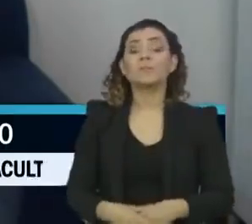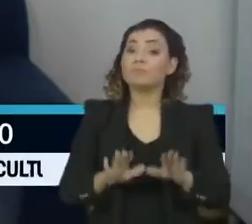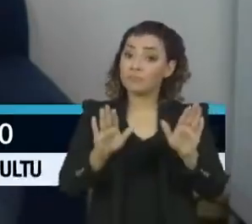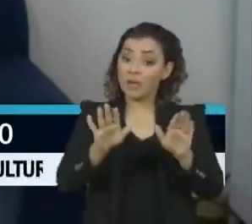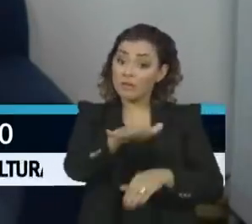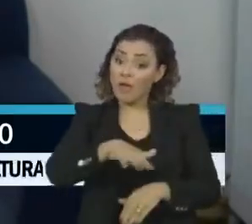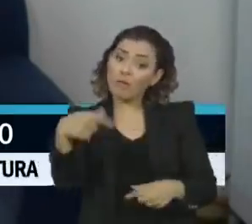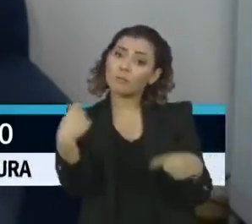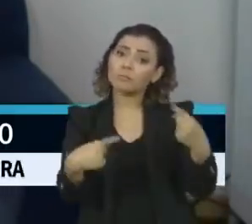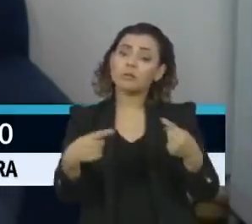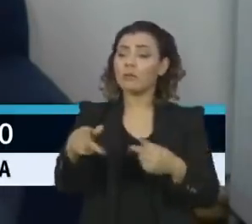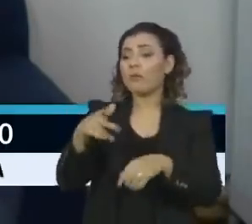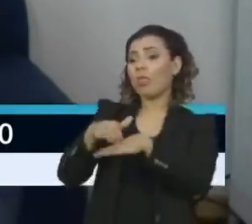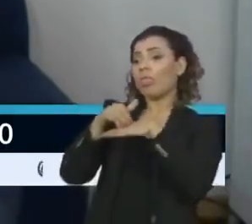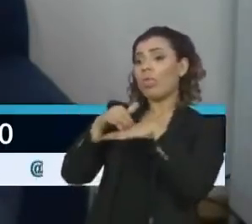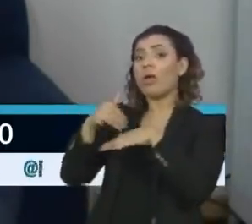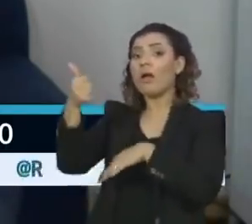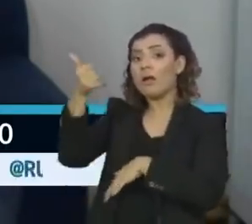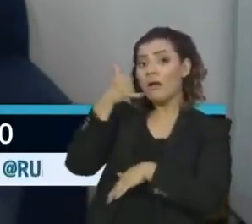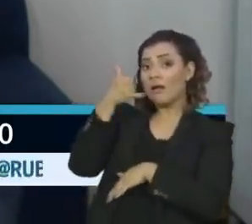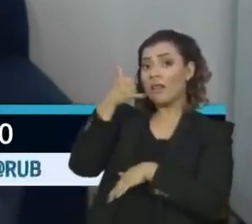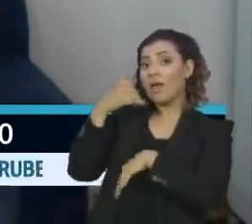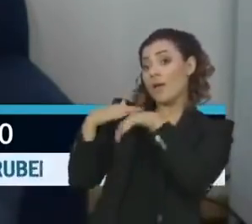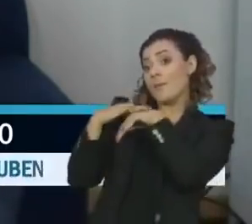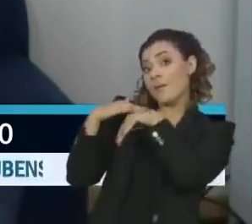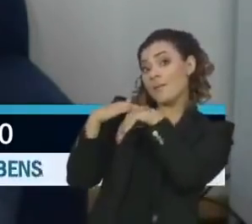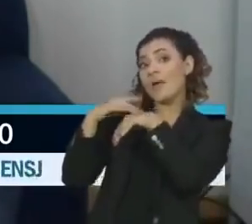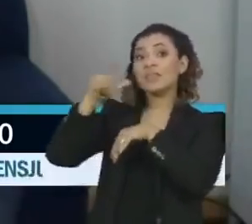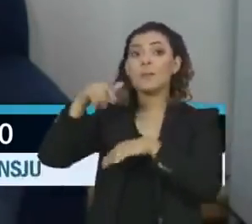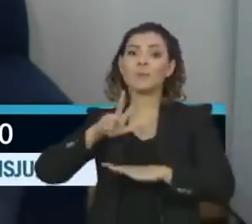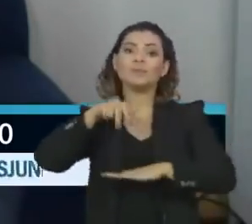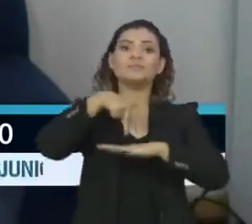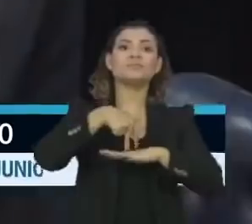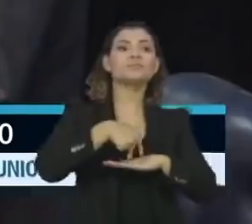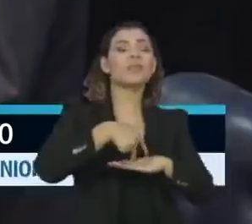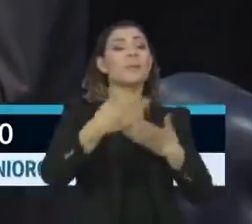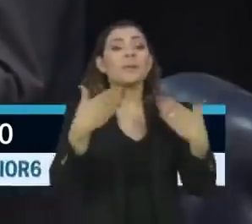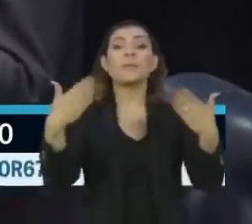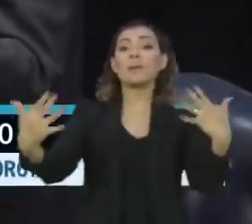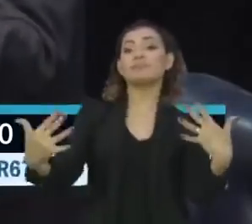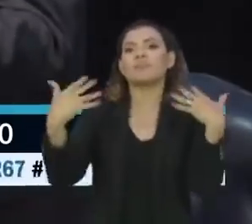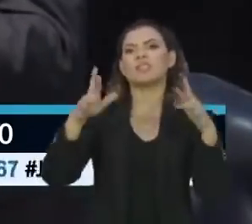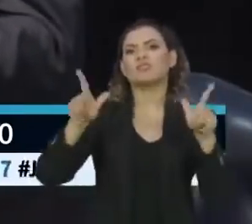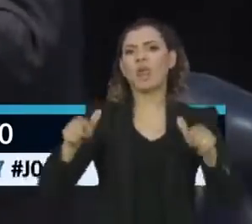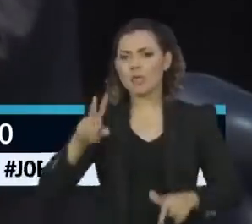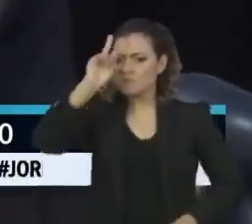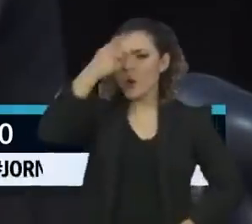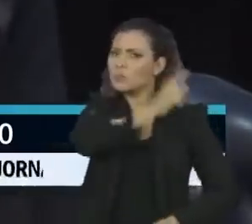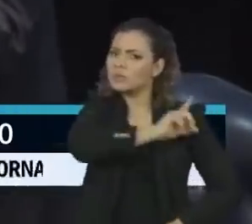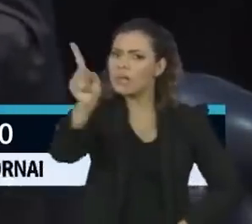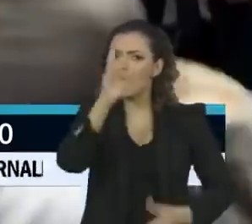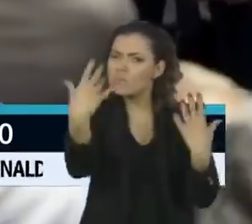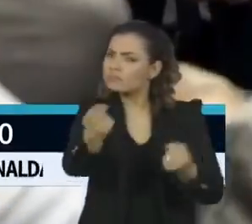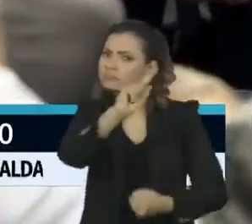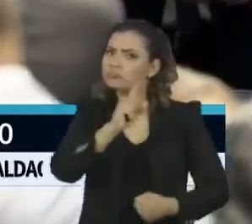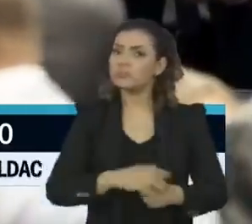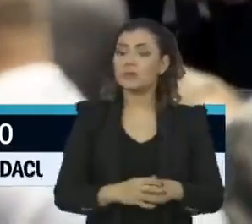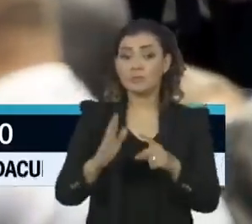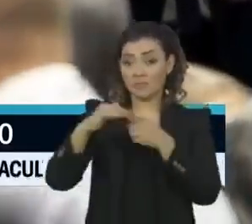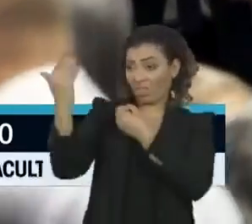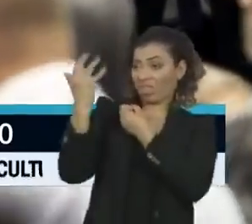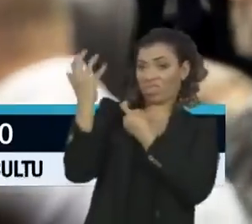sujeito fala com você uma coisa no telefone, depois vai na tribuna e fala diferente. Cajuru afirmou que não se sentiu